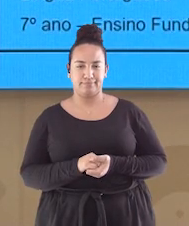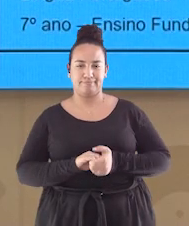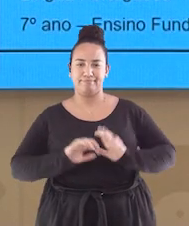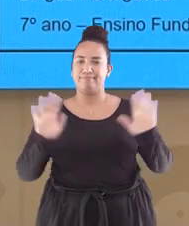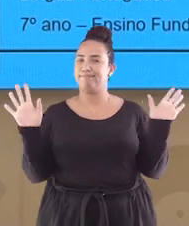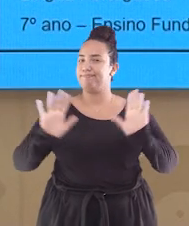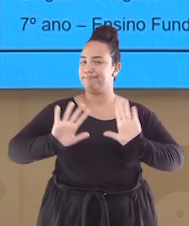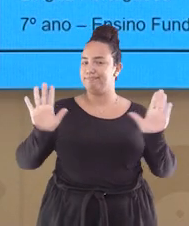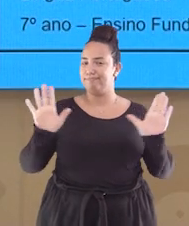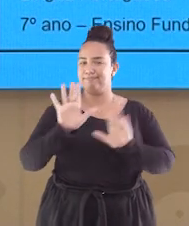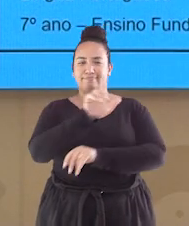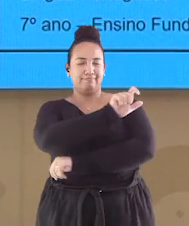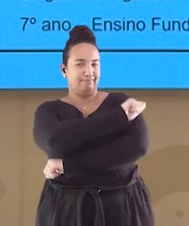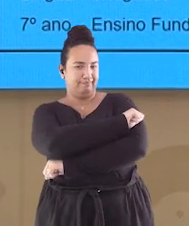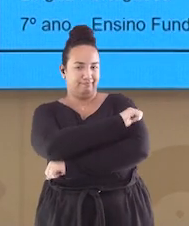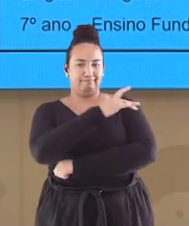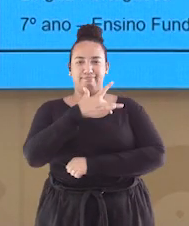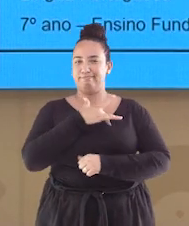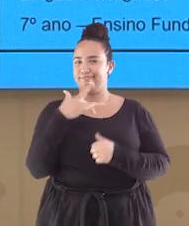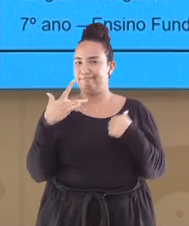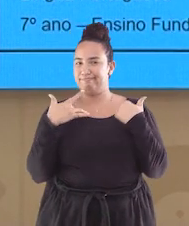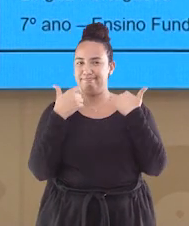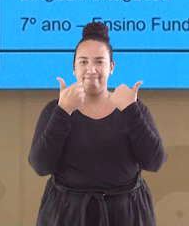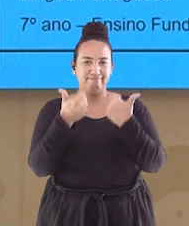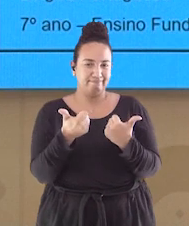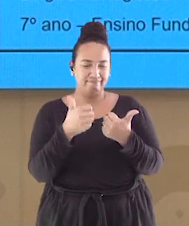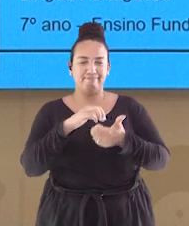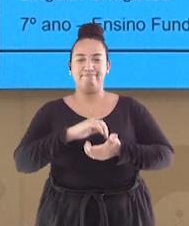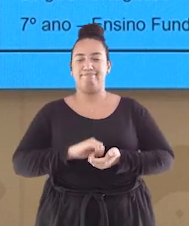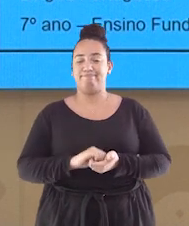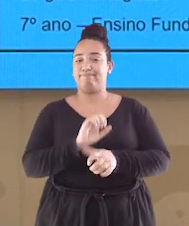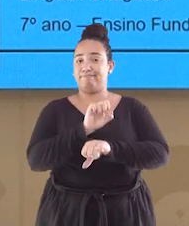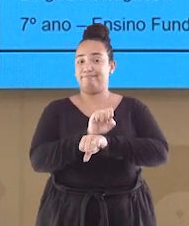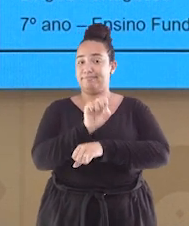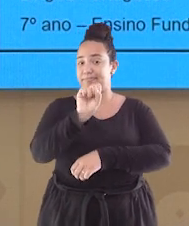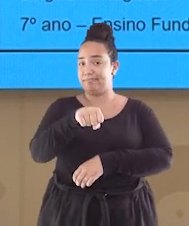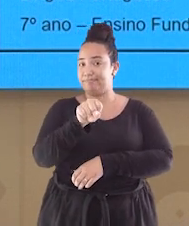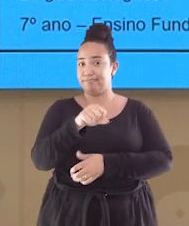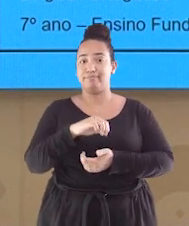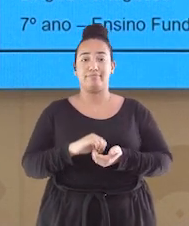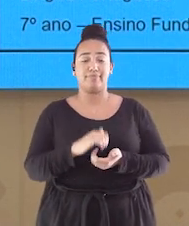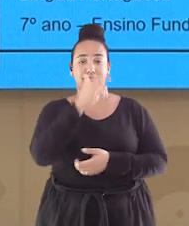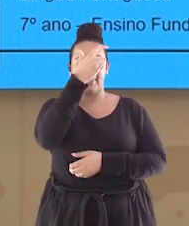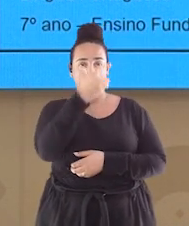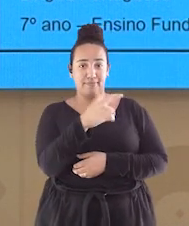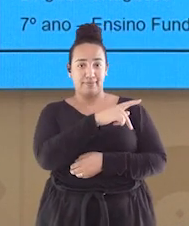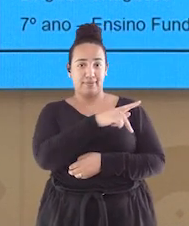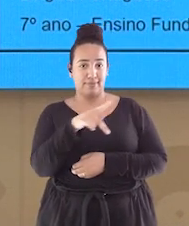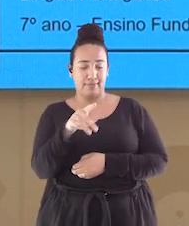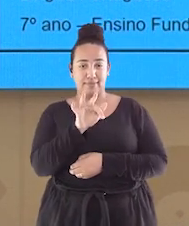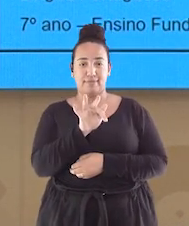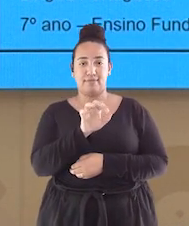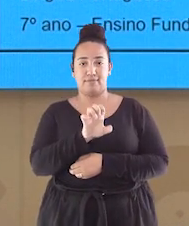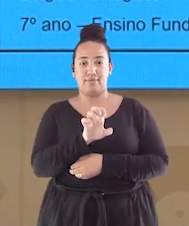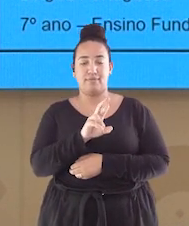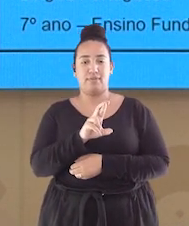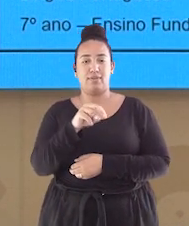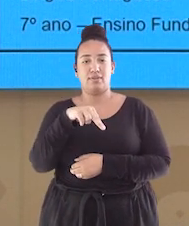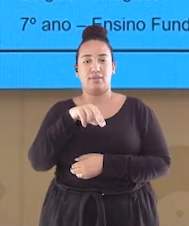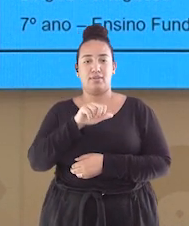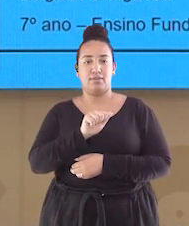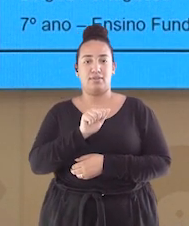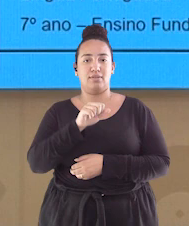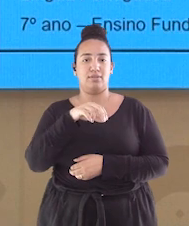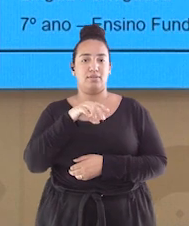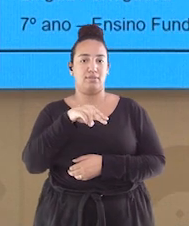Olá, estudantes! Tudo bem com vocês? Eu espero que sim! Eu sou Fernanda Rodrigues, professoras de língua